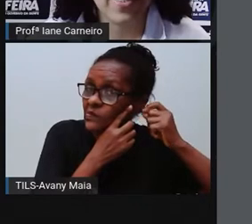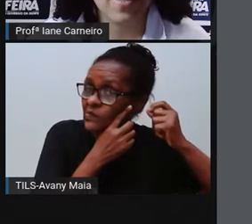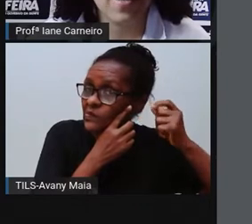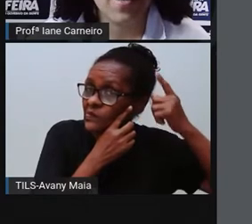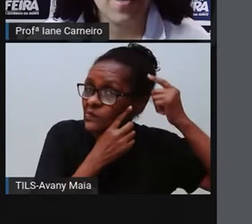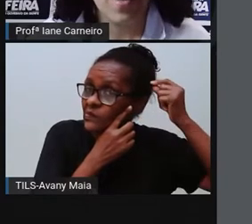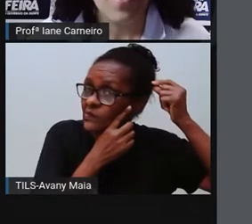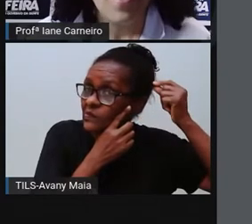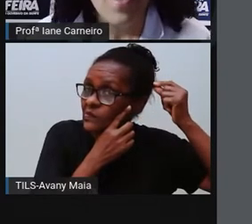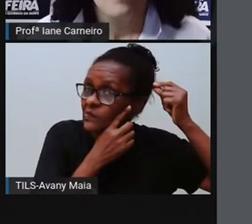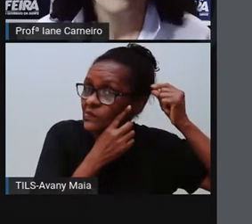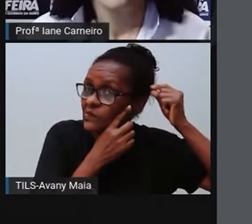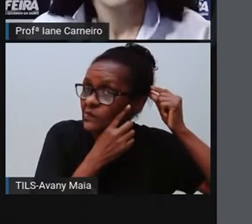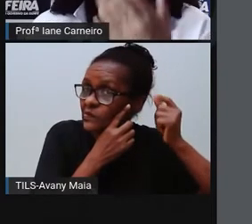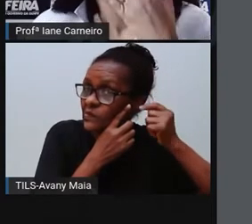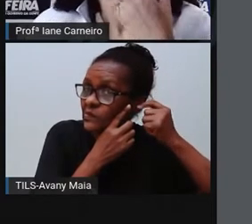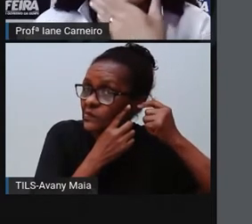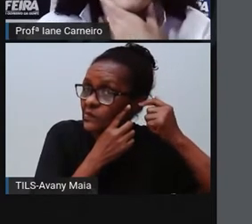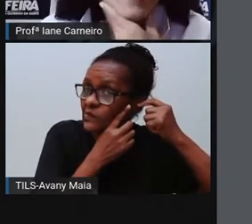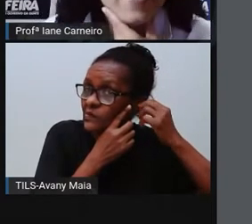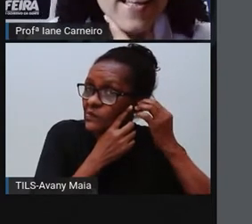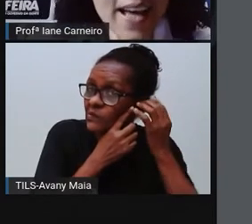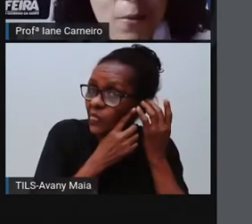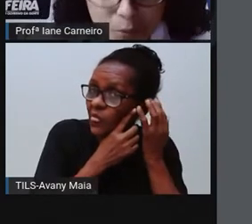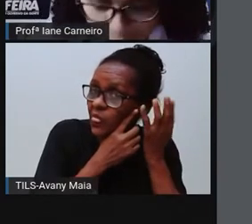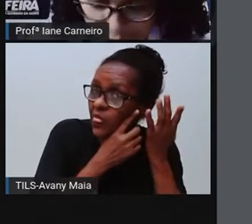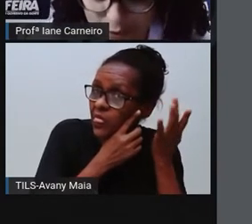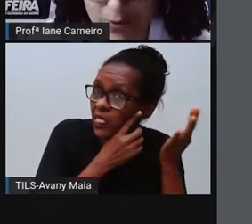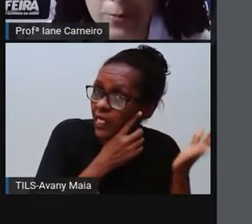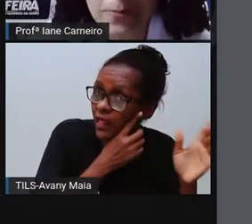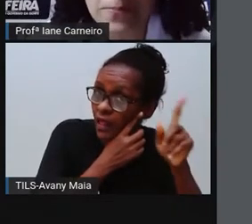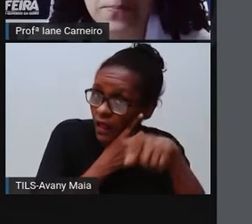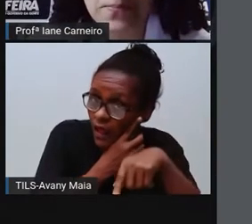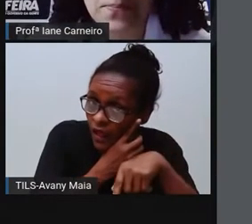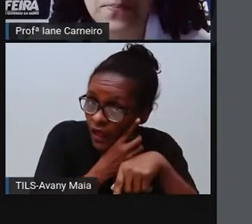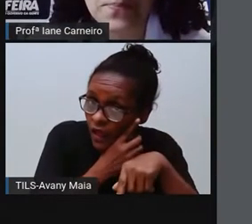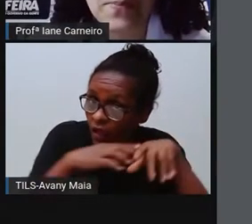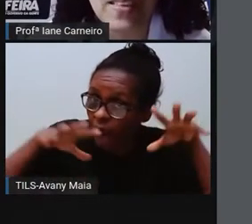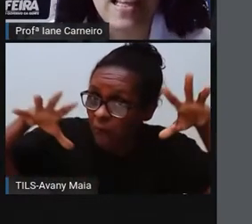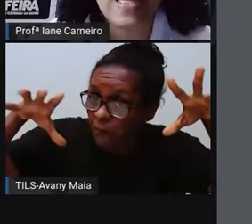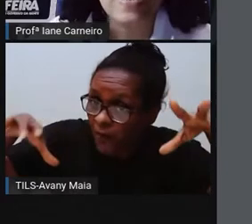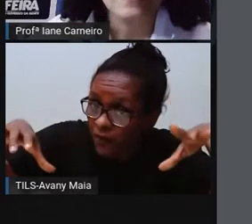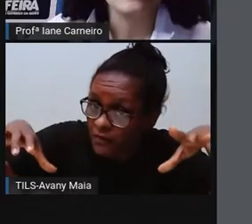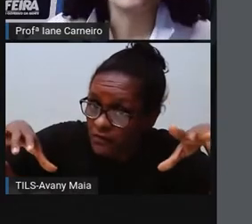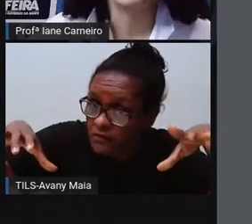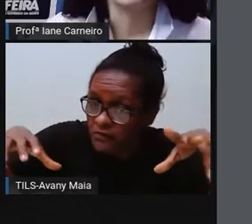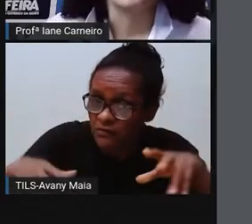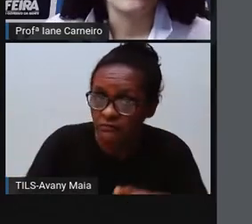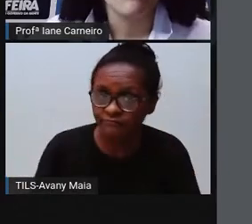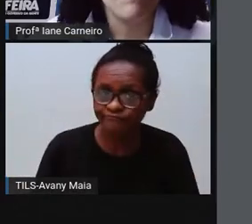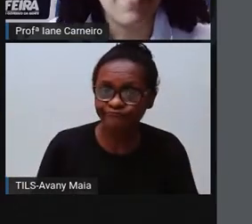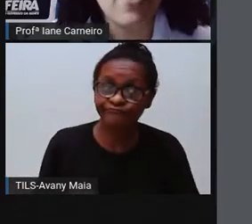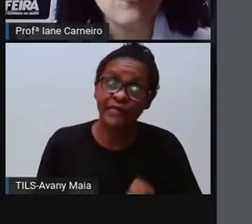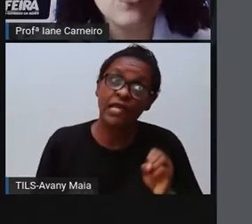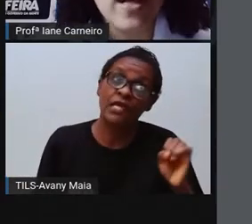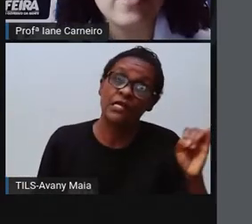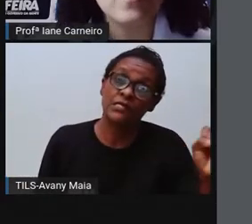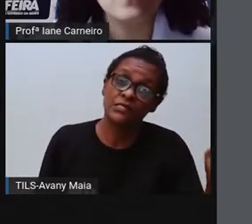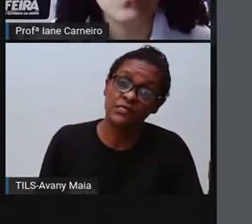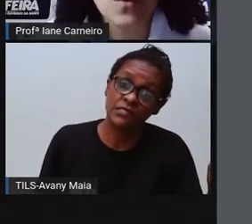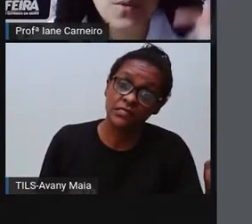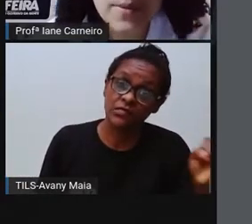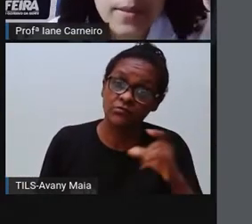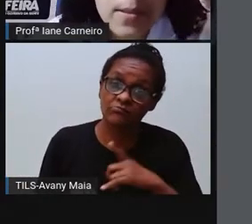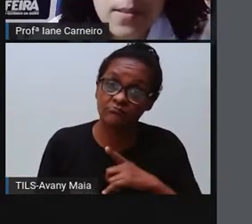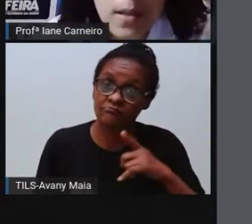da orelha? Será que é um monstro? E se debaixo das